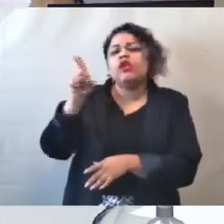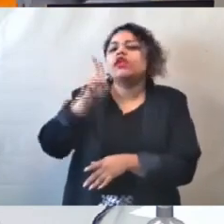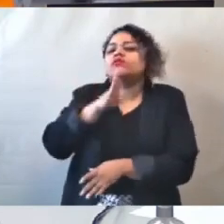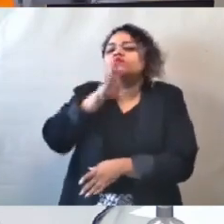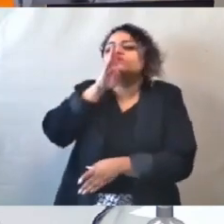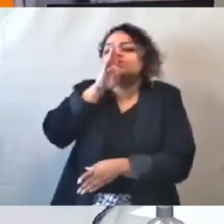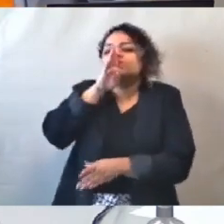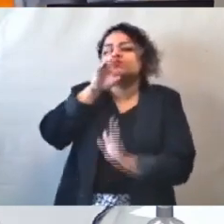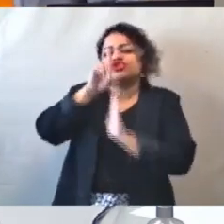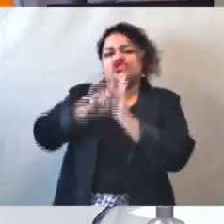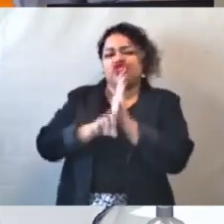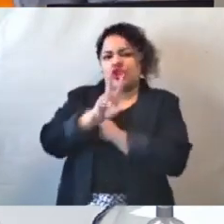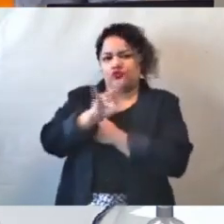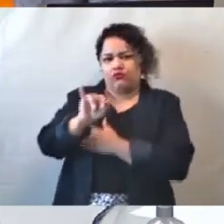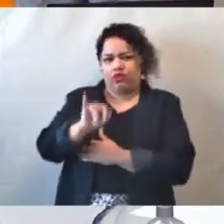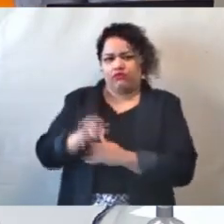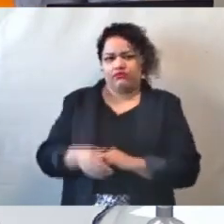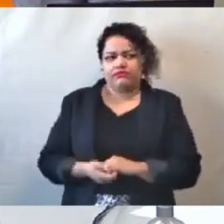silêncio.